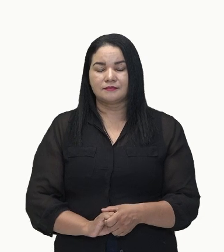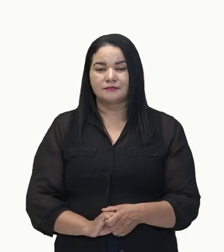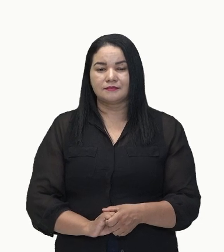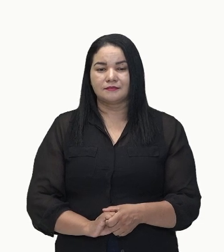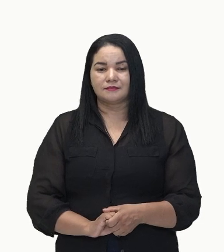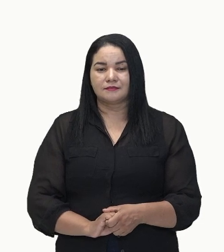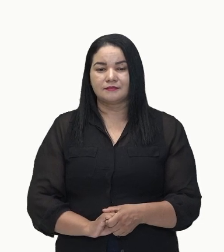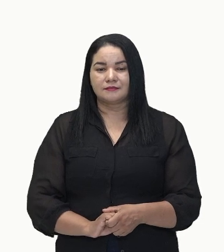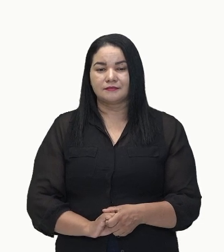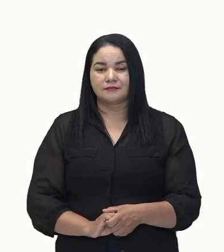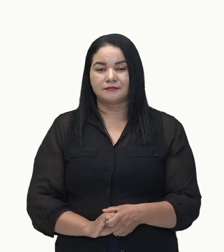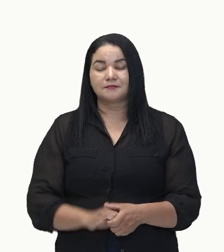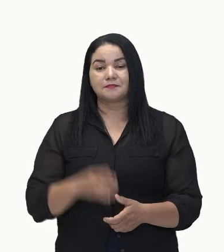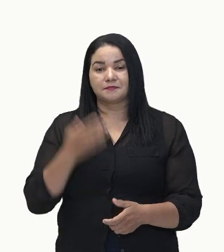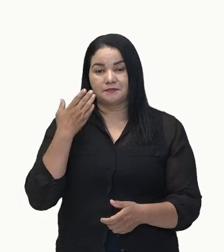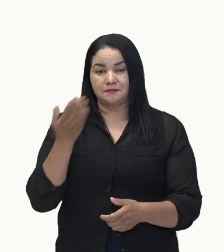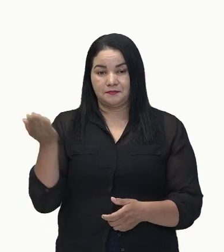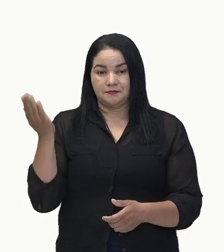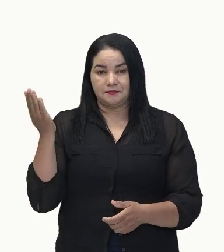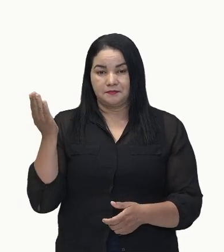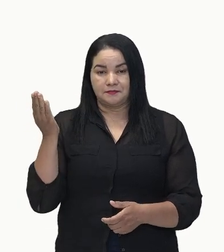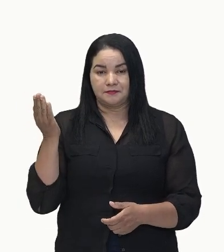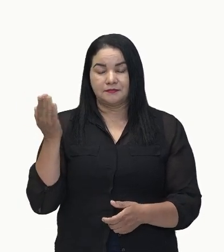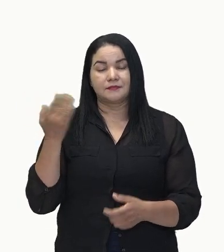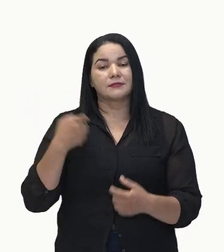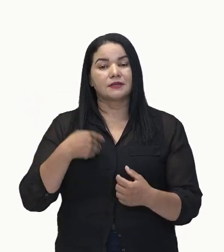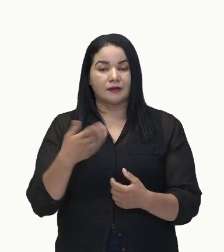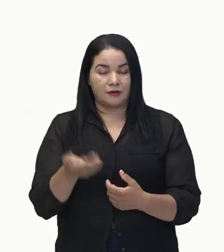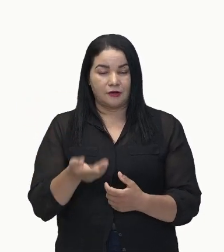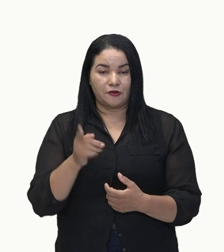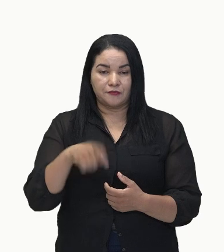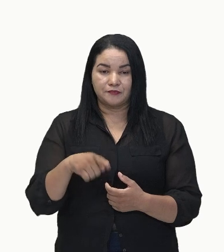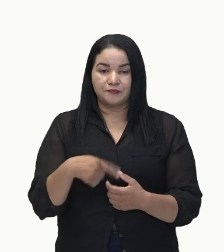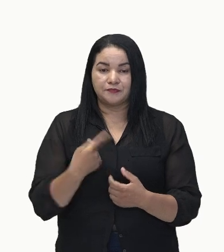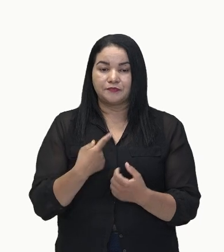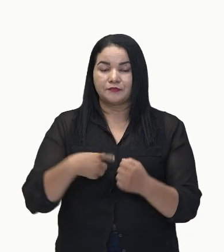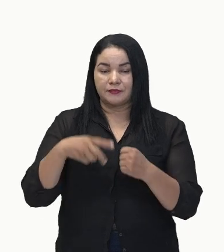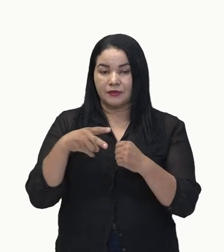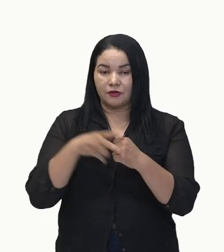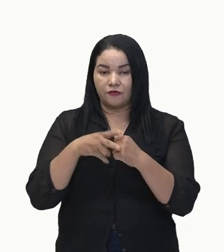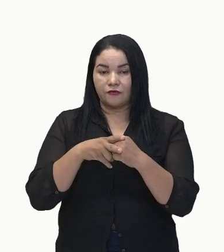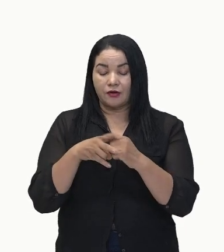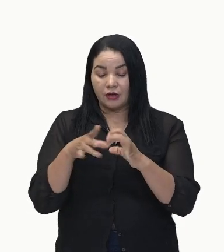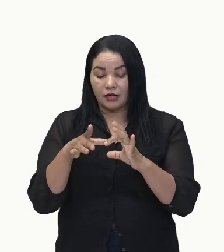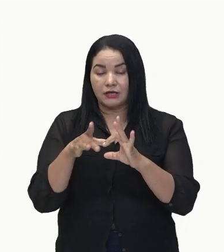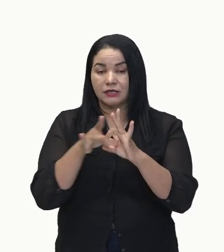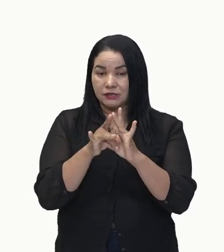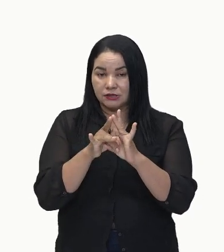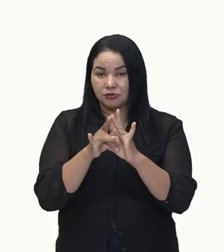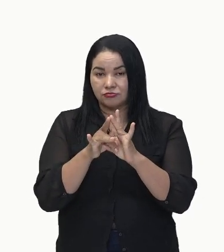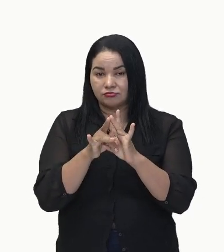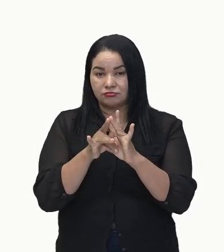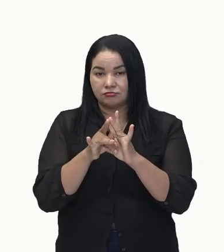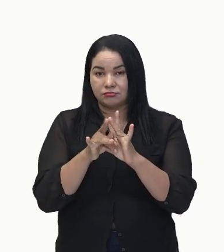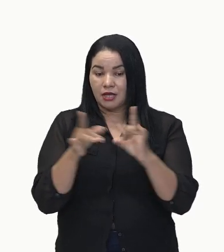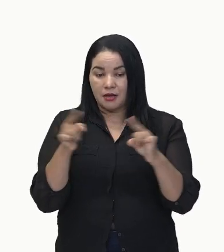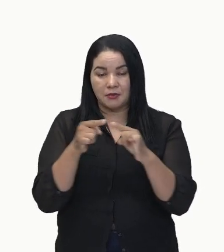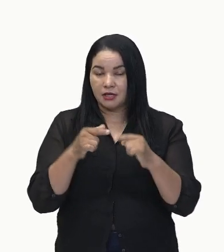Aqui, Está aqui o verbo, ó. O verbo, ele só está fazendo uma ligação. Esse verbo, ele não indica nenhuma ação.